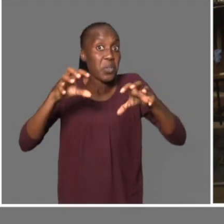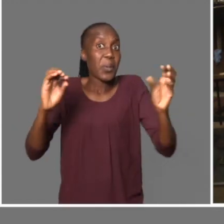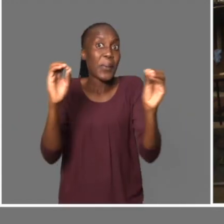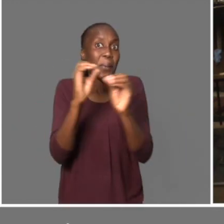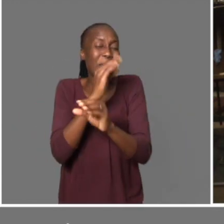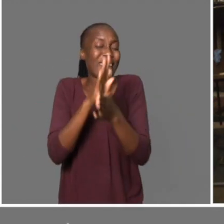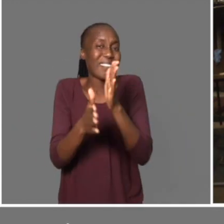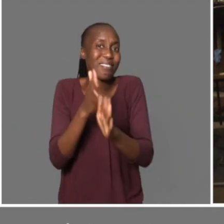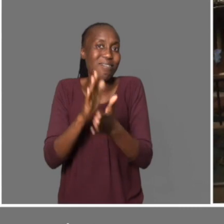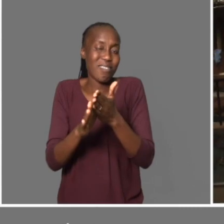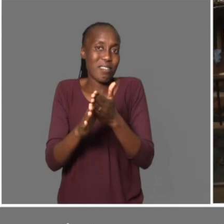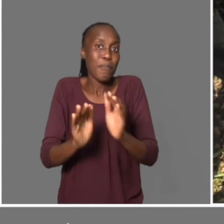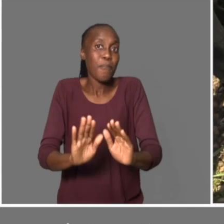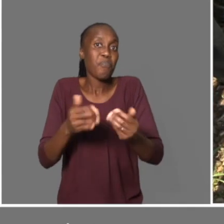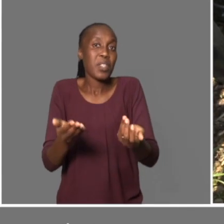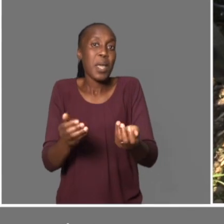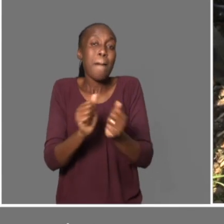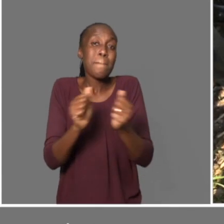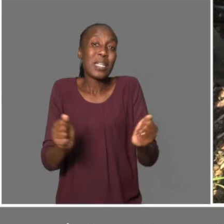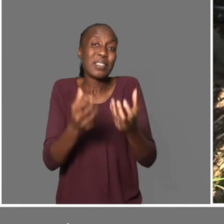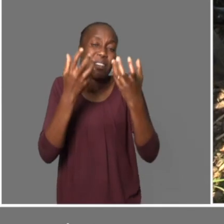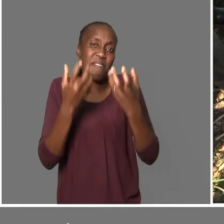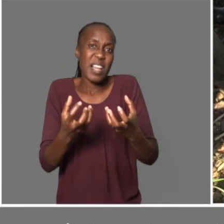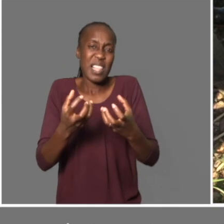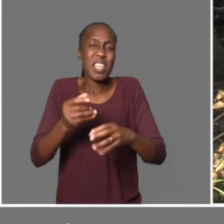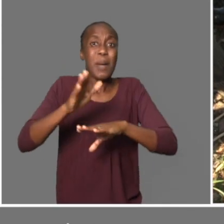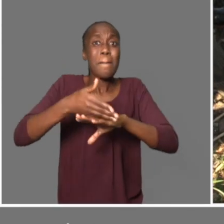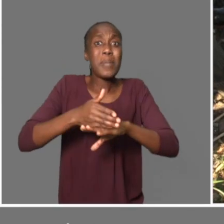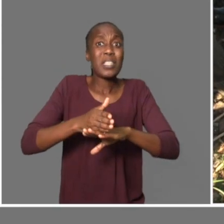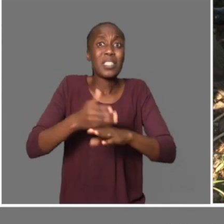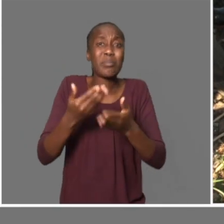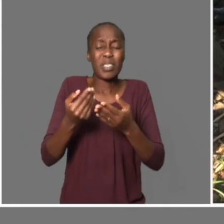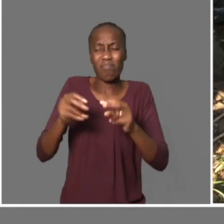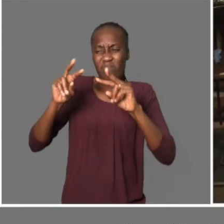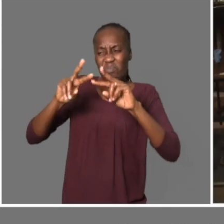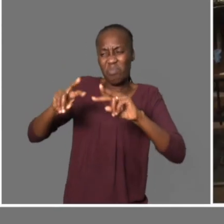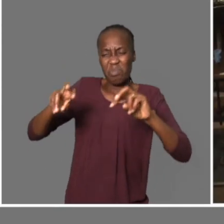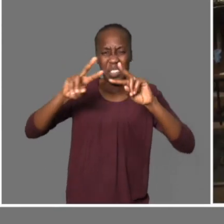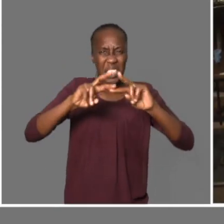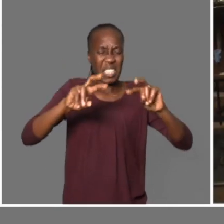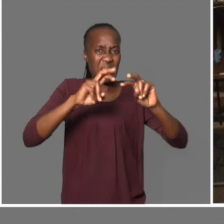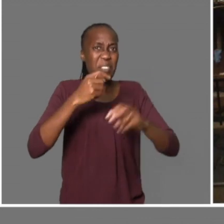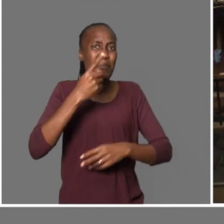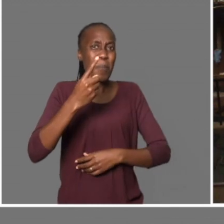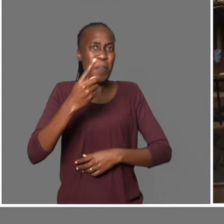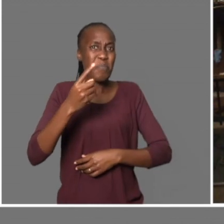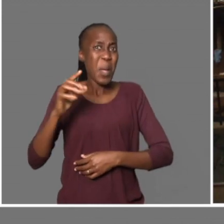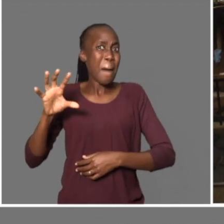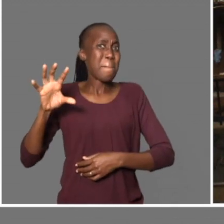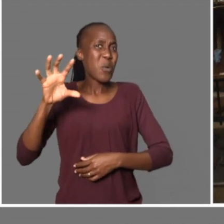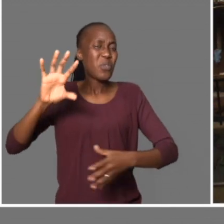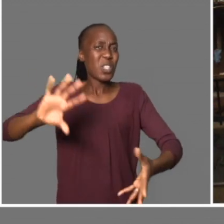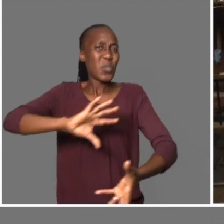É só ver até agora, ainda não choveu, tal como os níveis necessários. Mas também a falta de peixe, quando formos assondar,